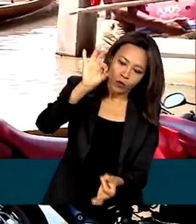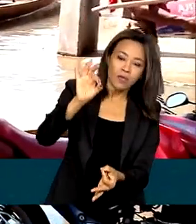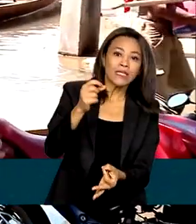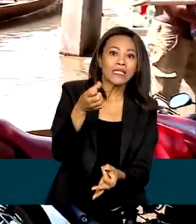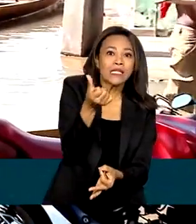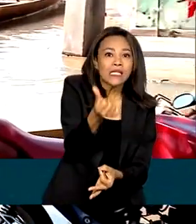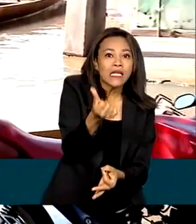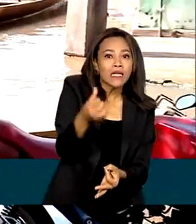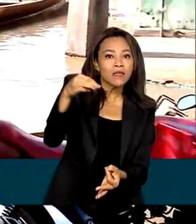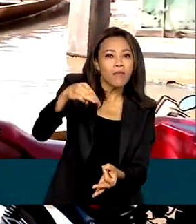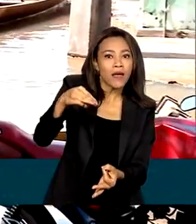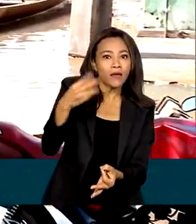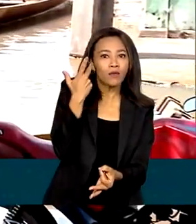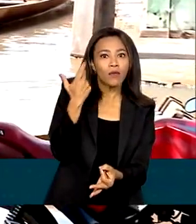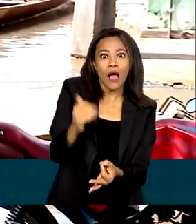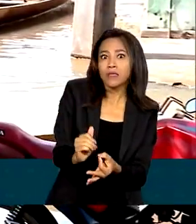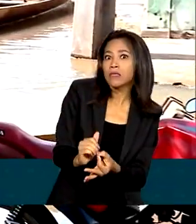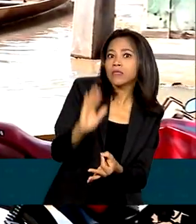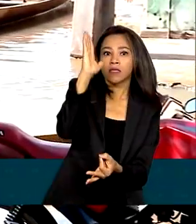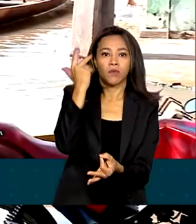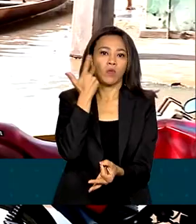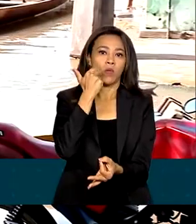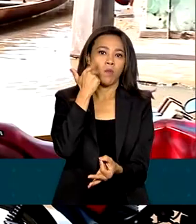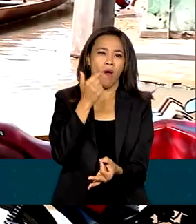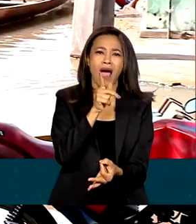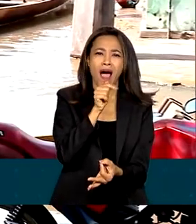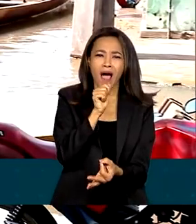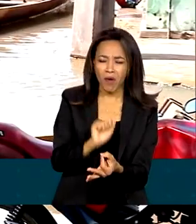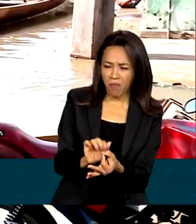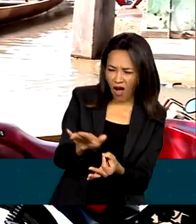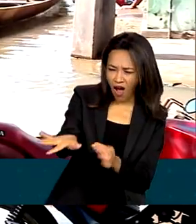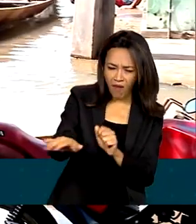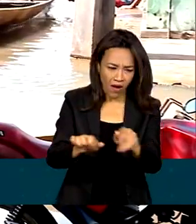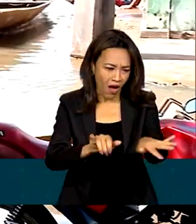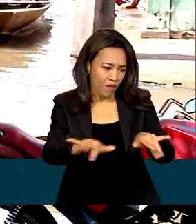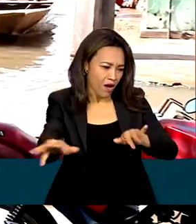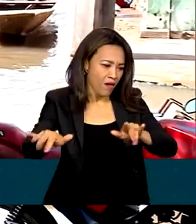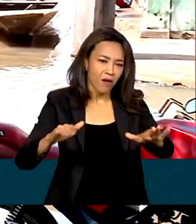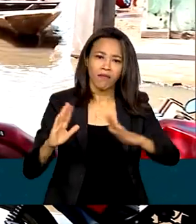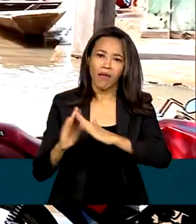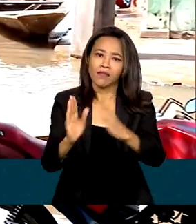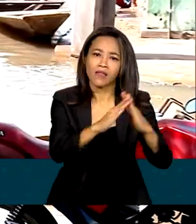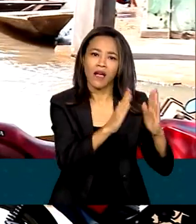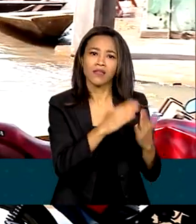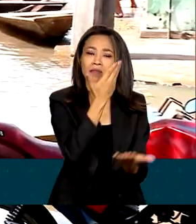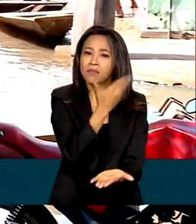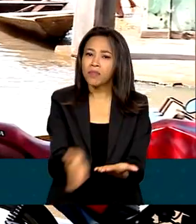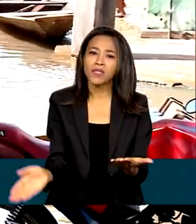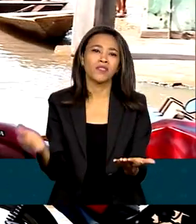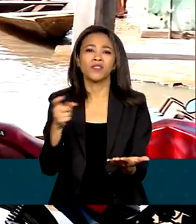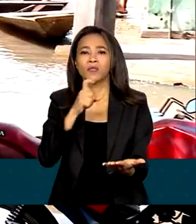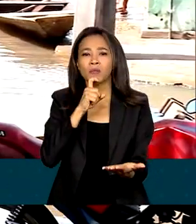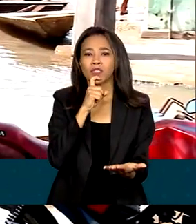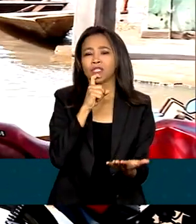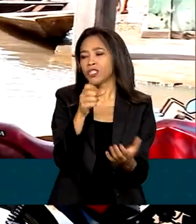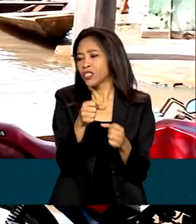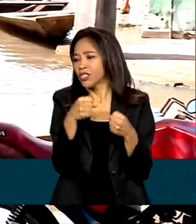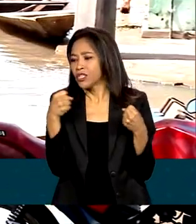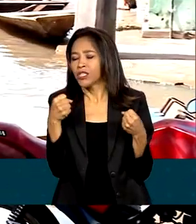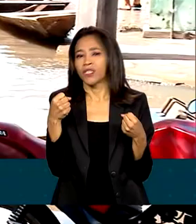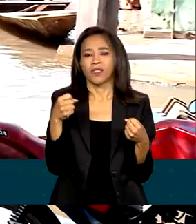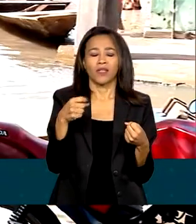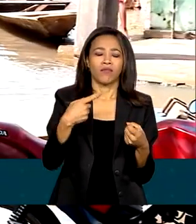normal. Com a água invadindo as casas, muitas famílias têm perdido móveis, eletrodomésticos e pertences pessoais.